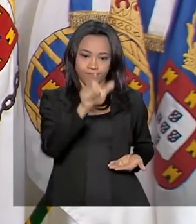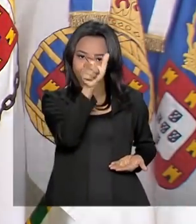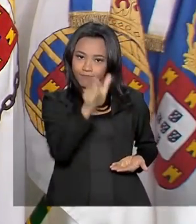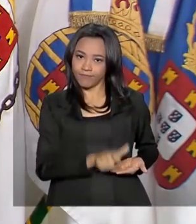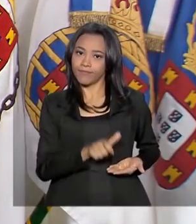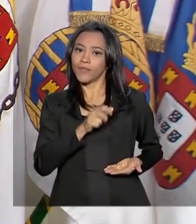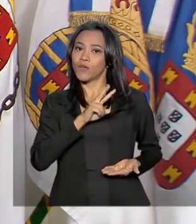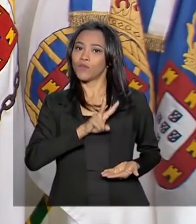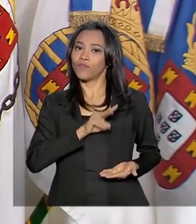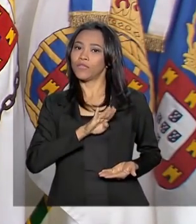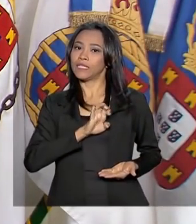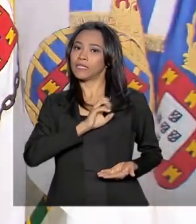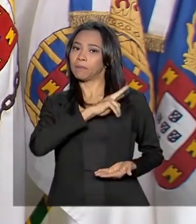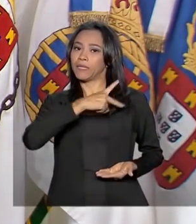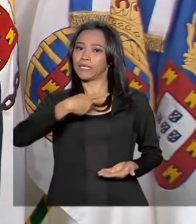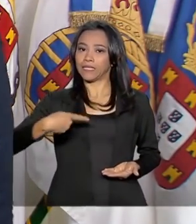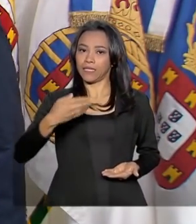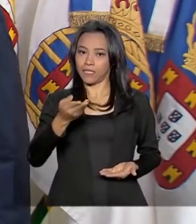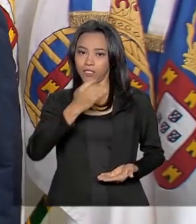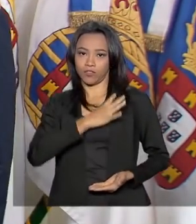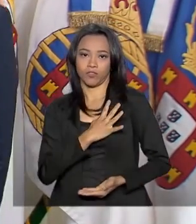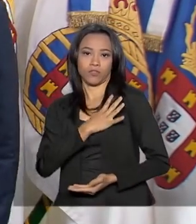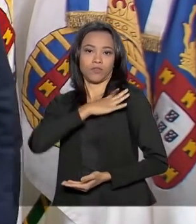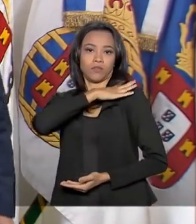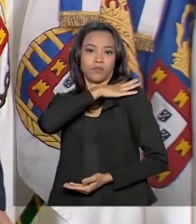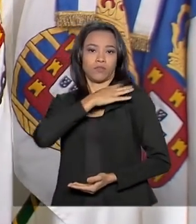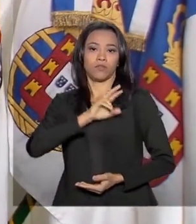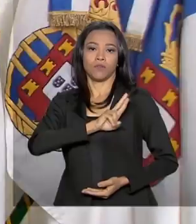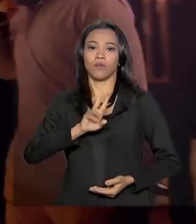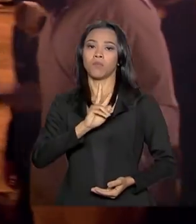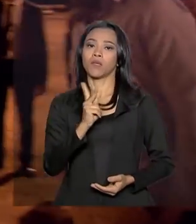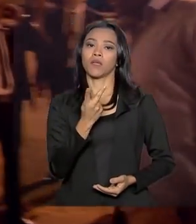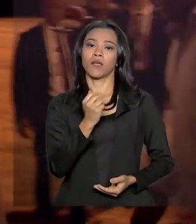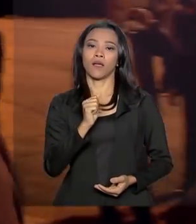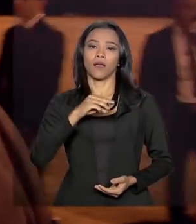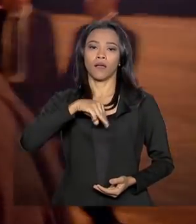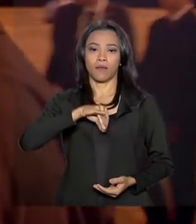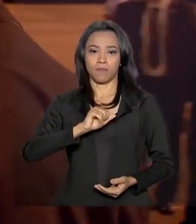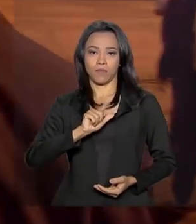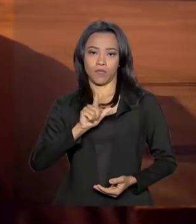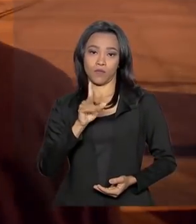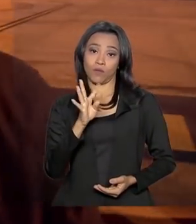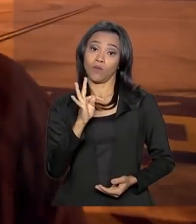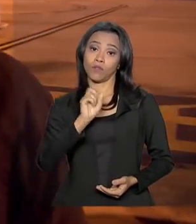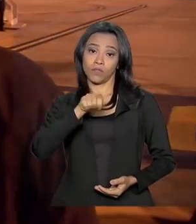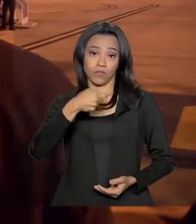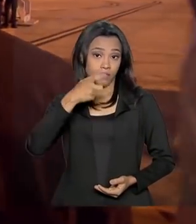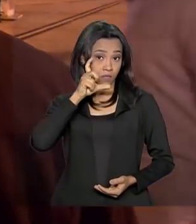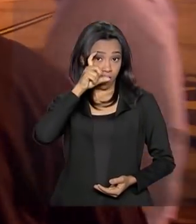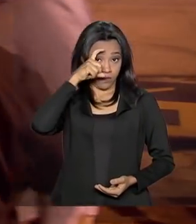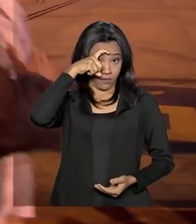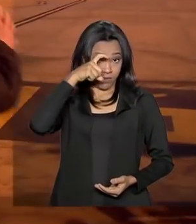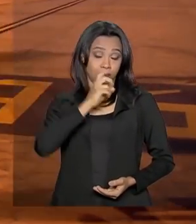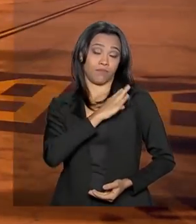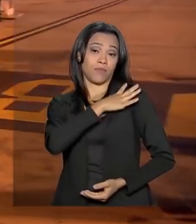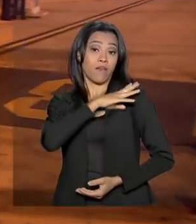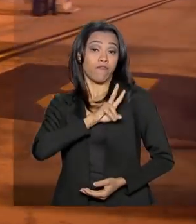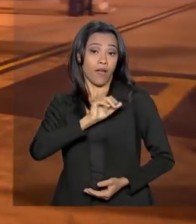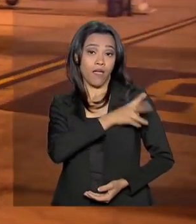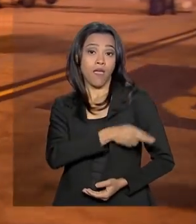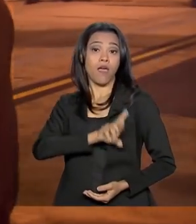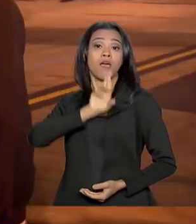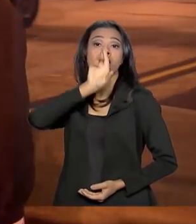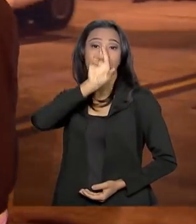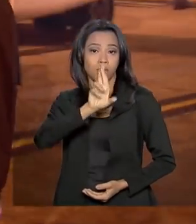ao vice-presidente da República, general Hamilton Mourão, que vai representá-lo nesse período fora do Brasil. A